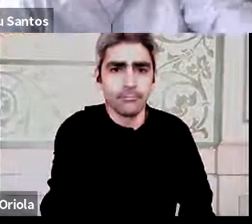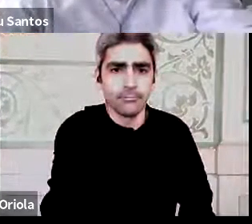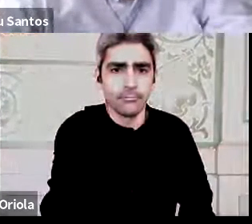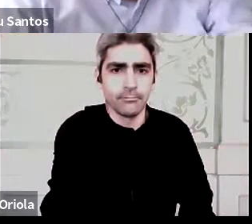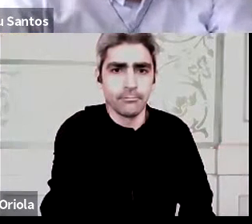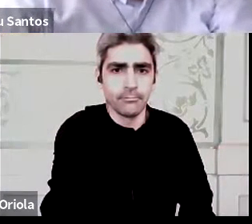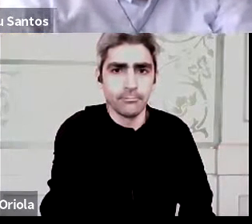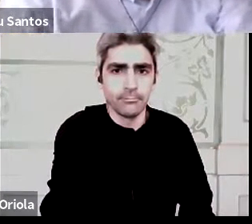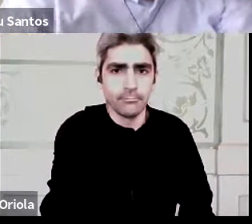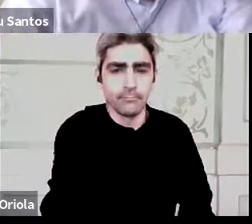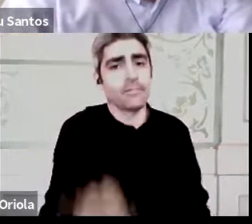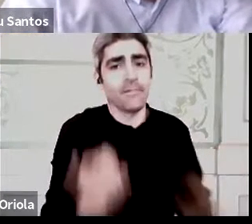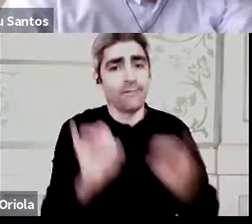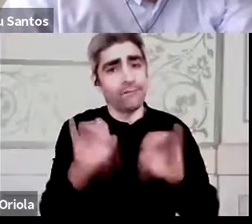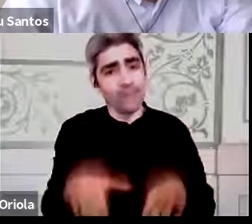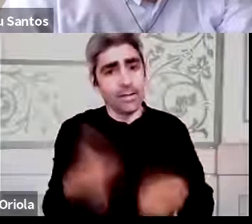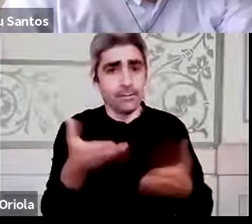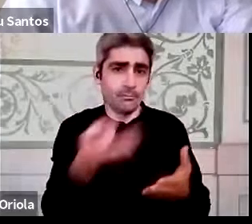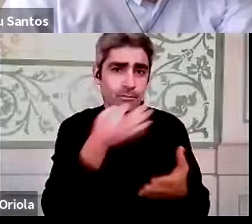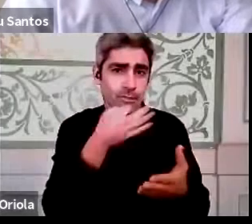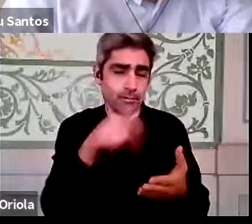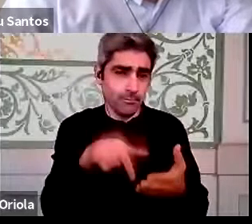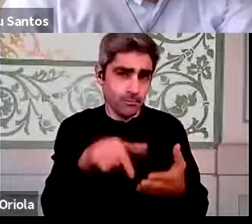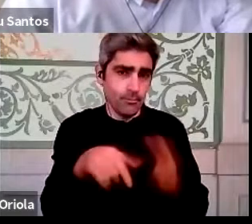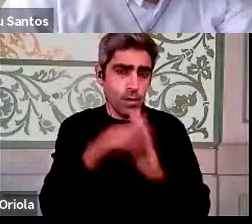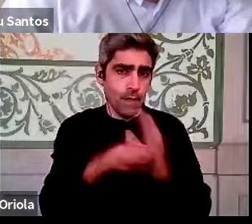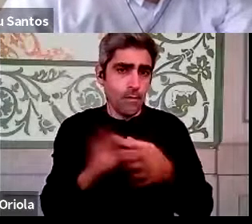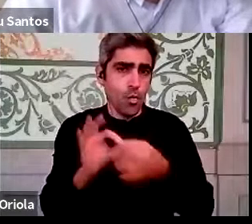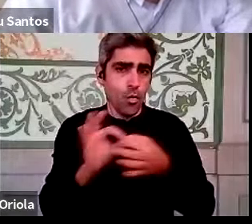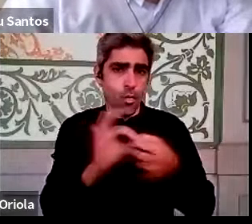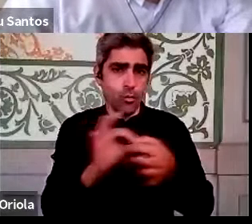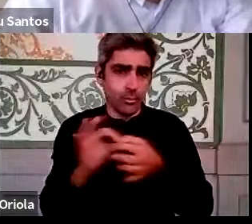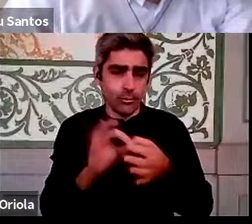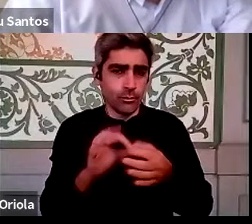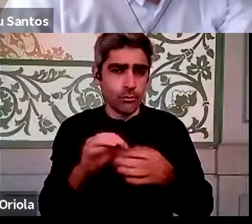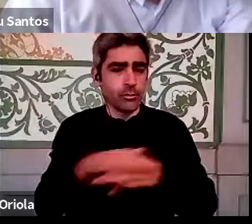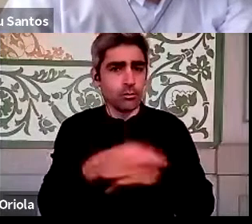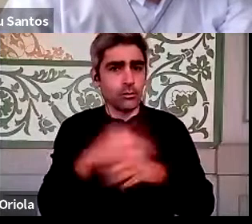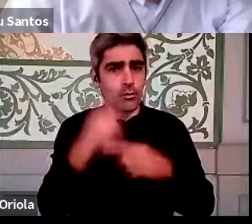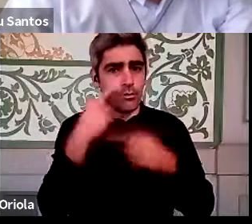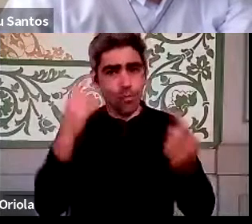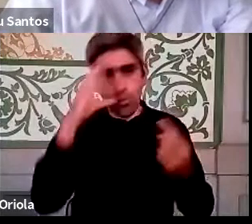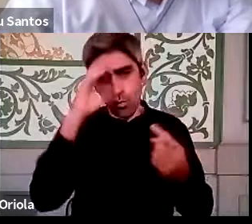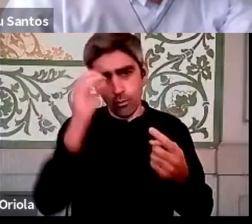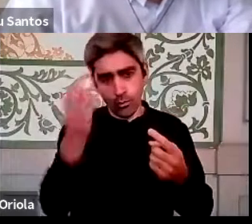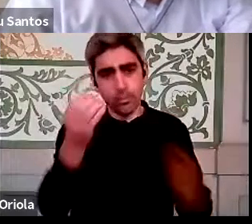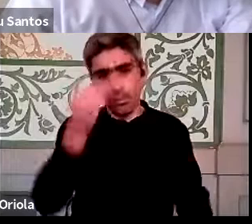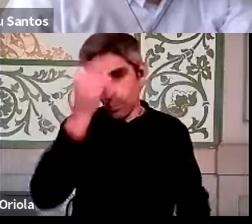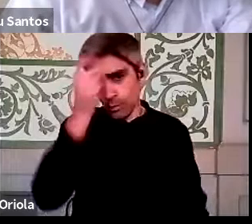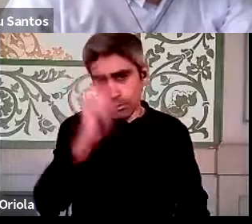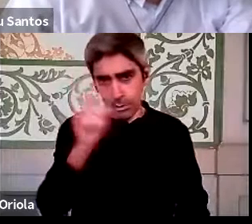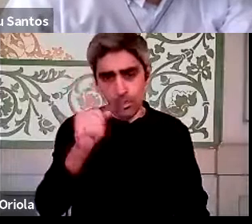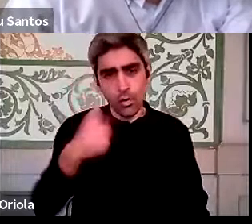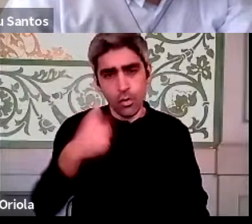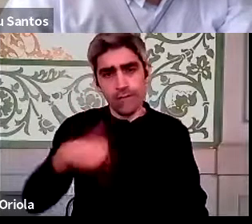Damos então por encerrada a ação sobre o programa colaborativo para a administração pública, relembrar que enviaremos